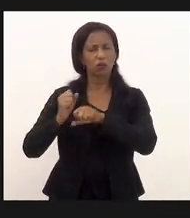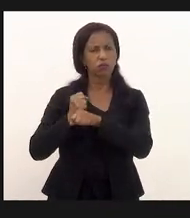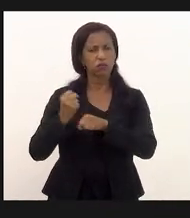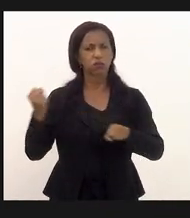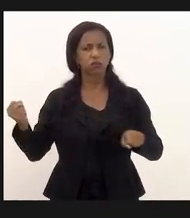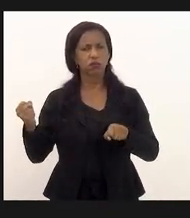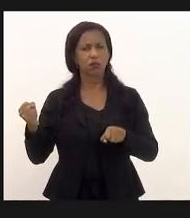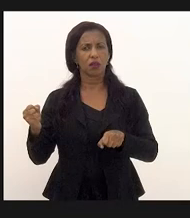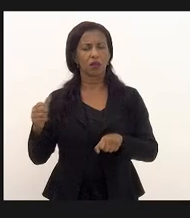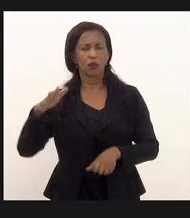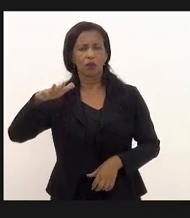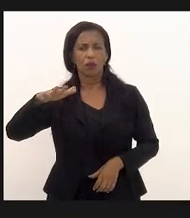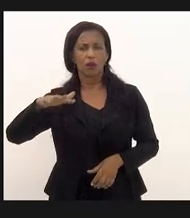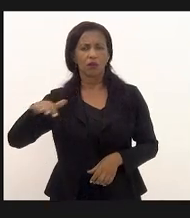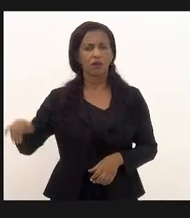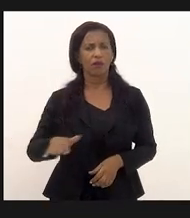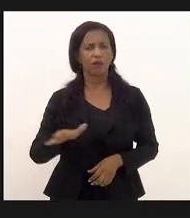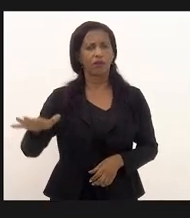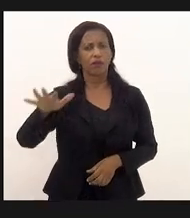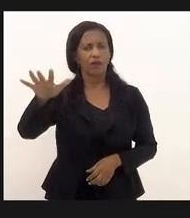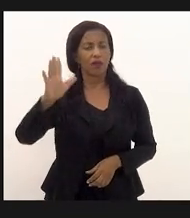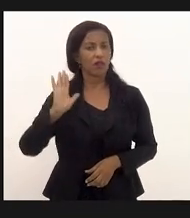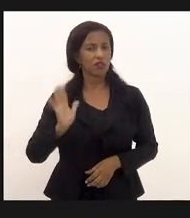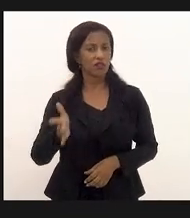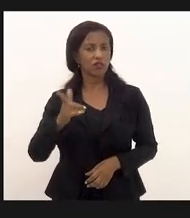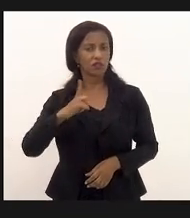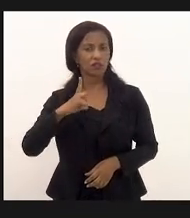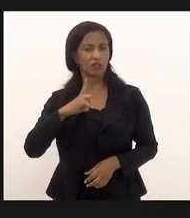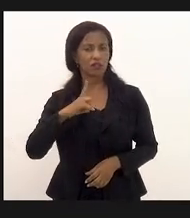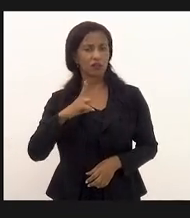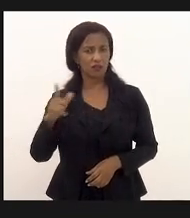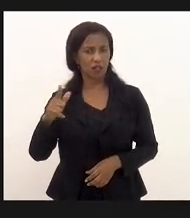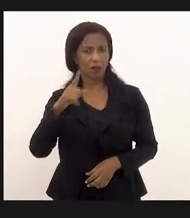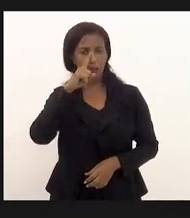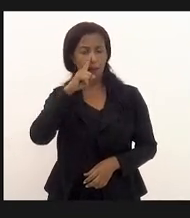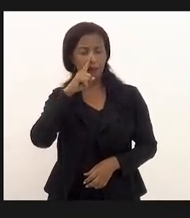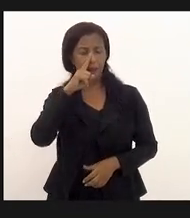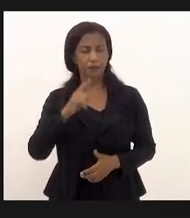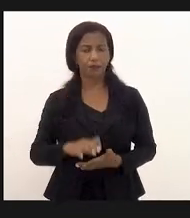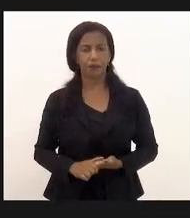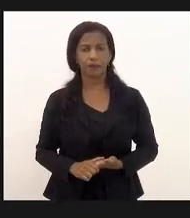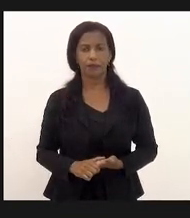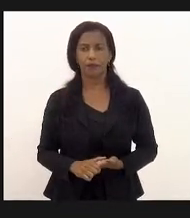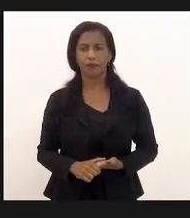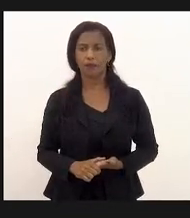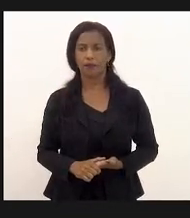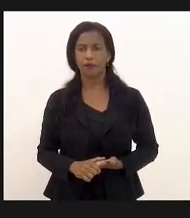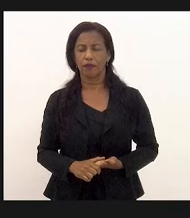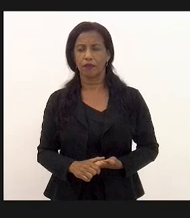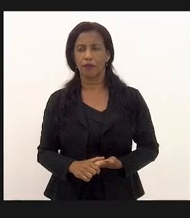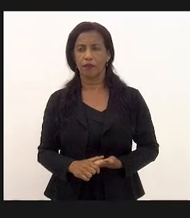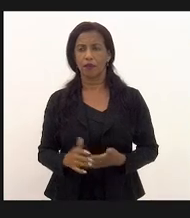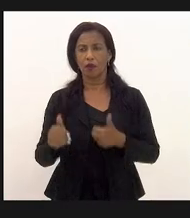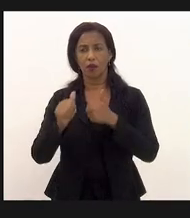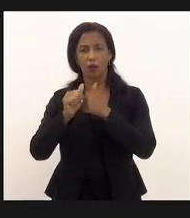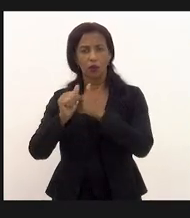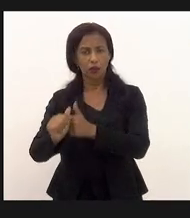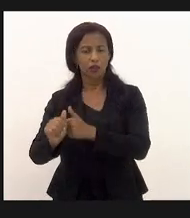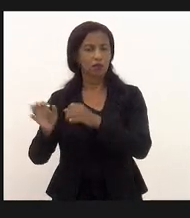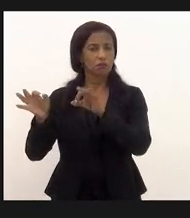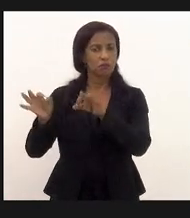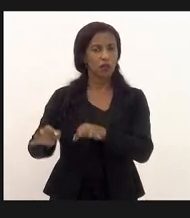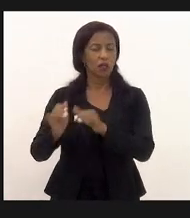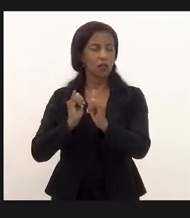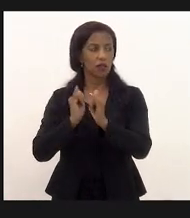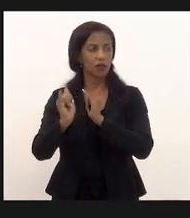numa comunidade que já está conflagrada conseguiu teoricamente